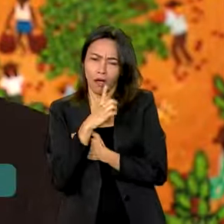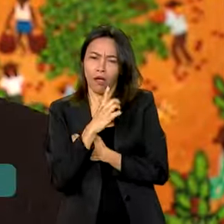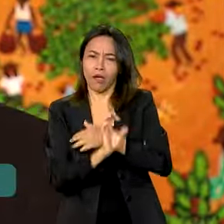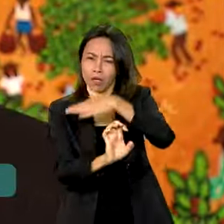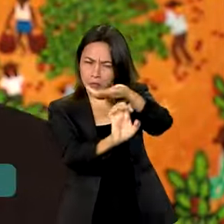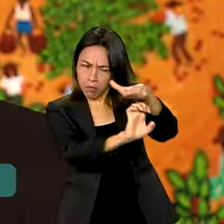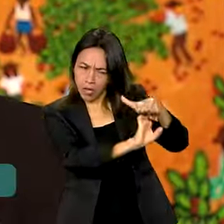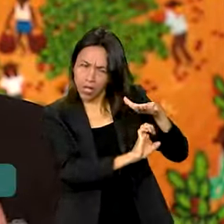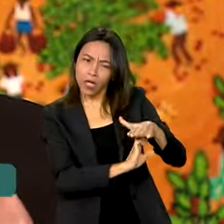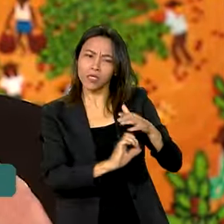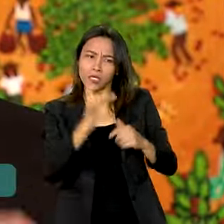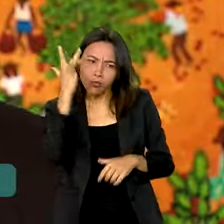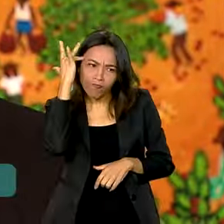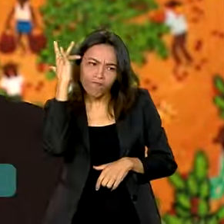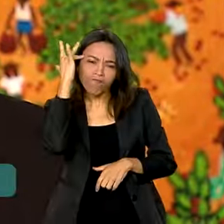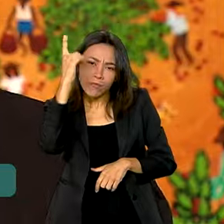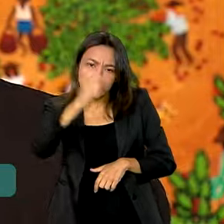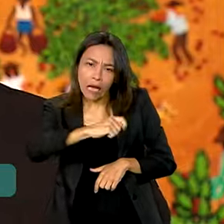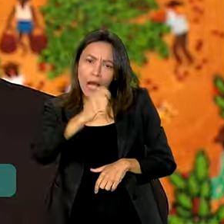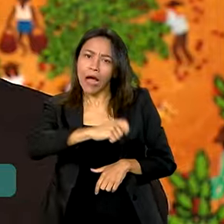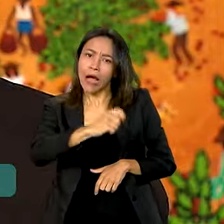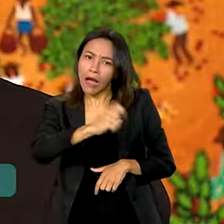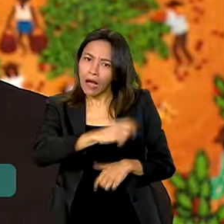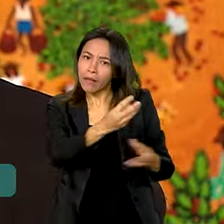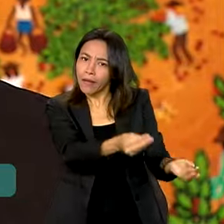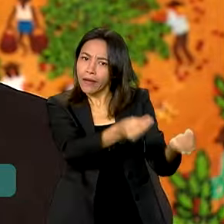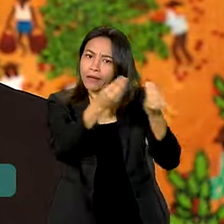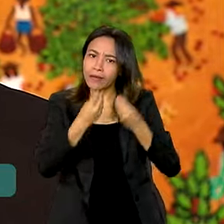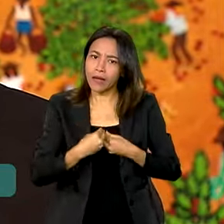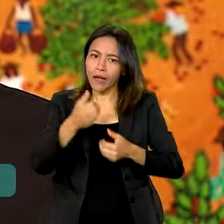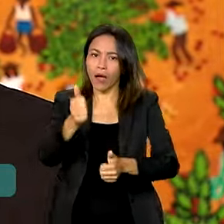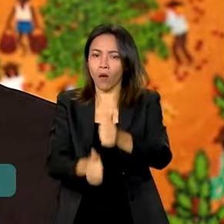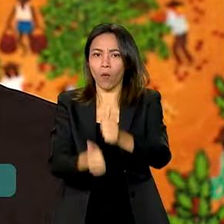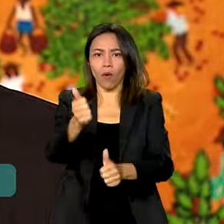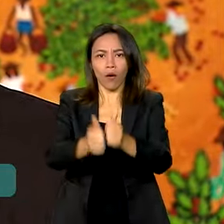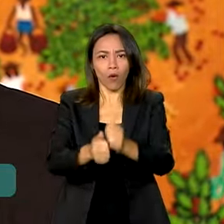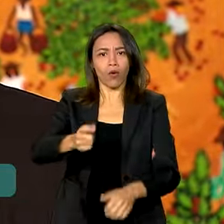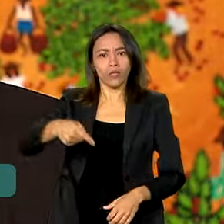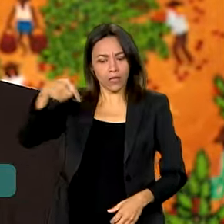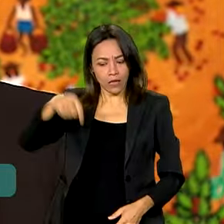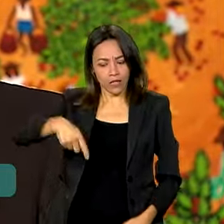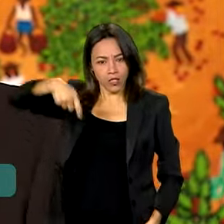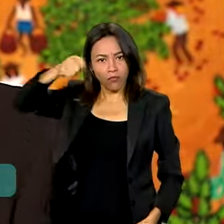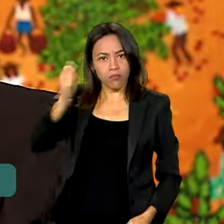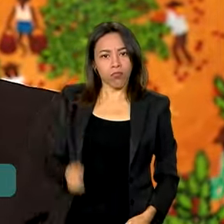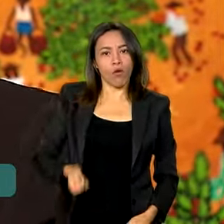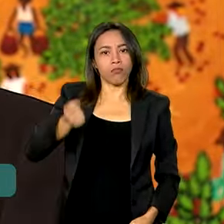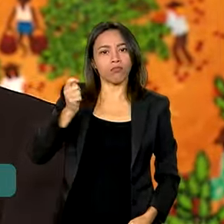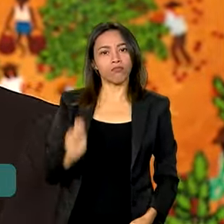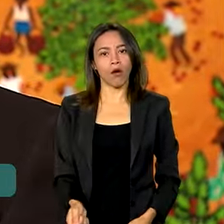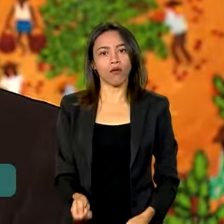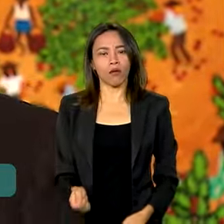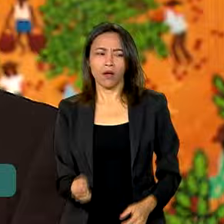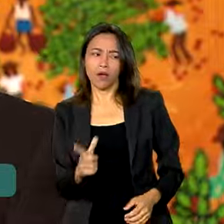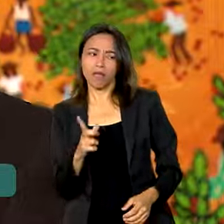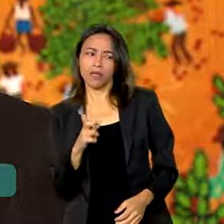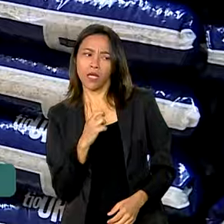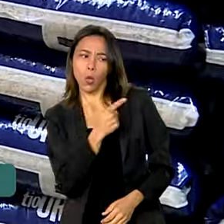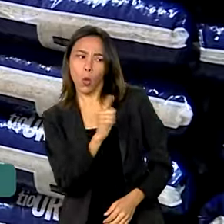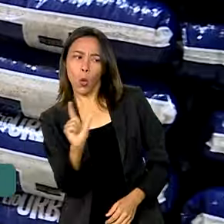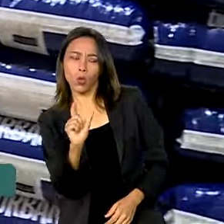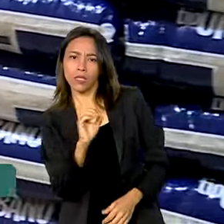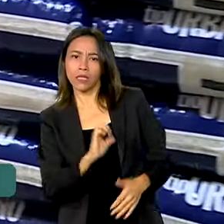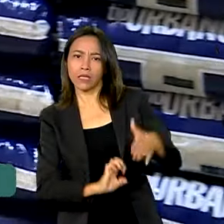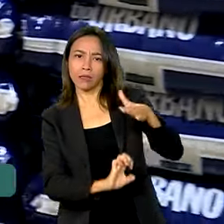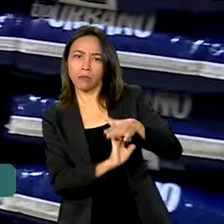capacidade de executar a entrega neste leilão que ocorreu. Mas tem outras que a gente tem dúvida da sua capacidade.